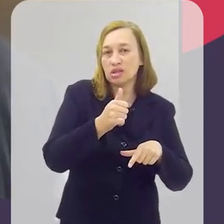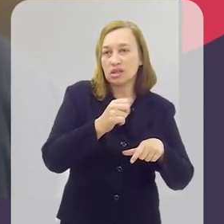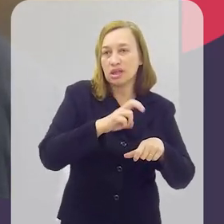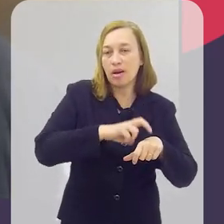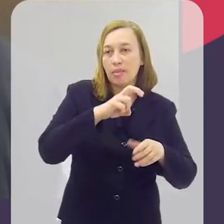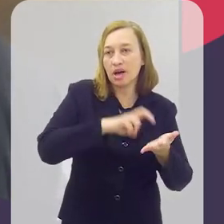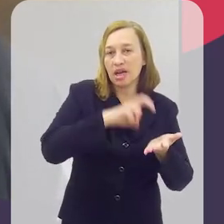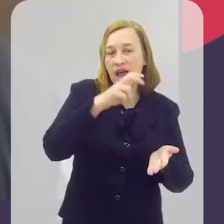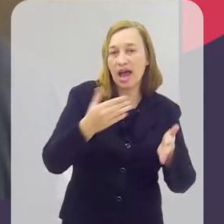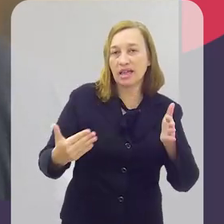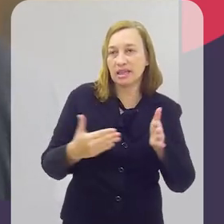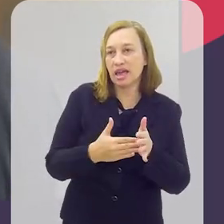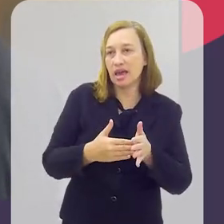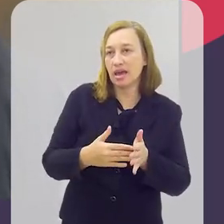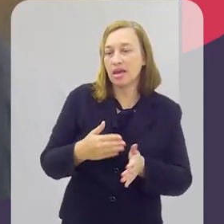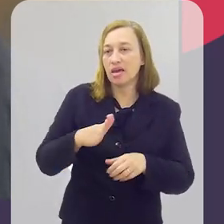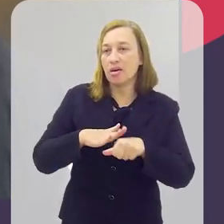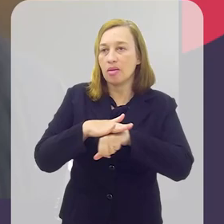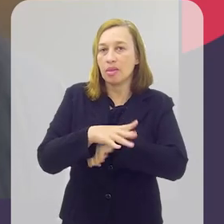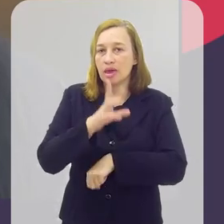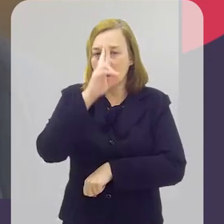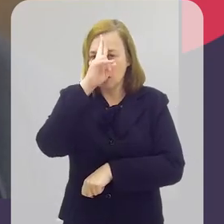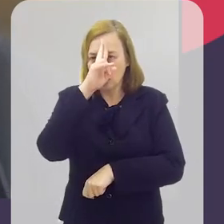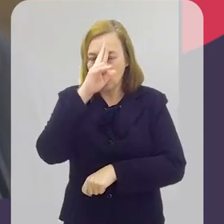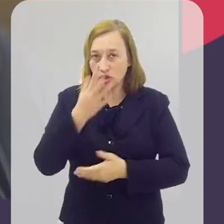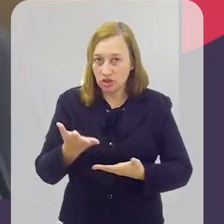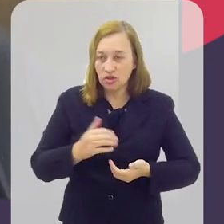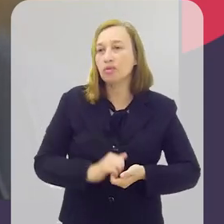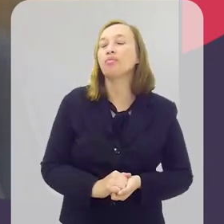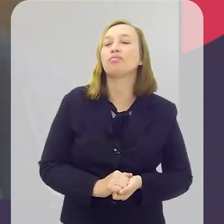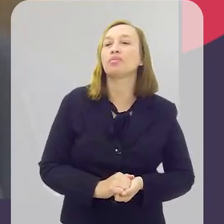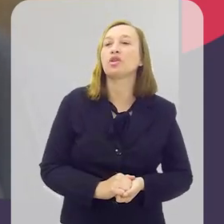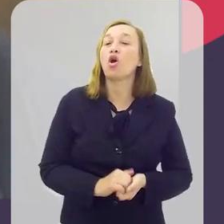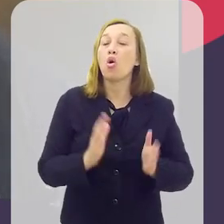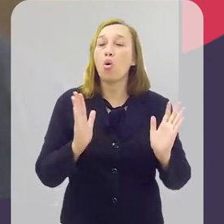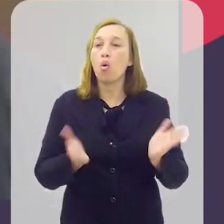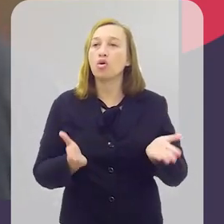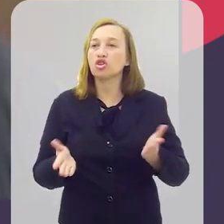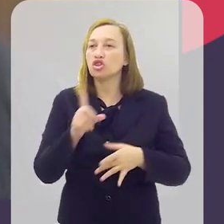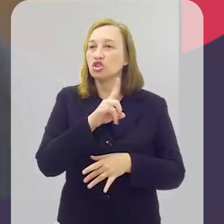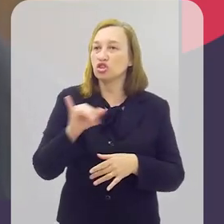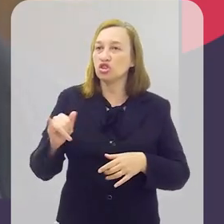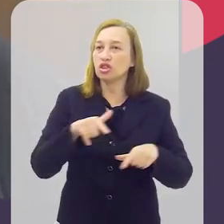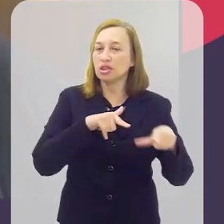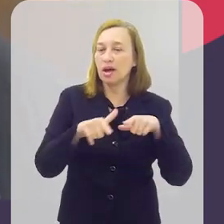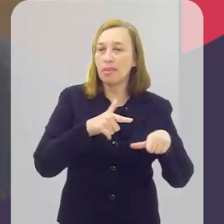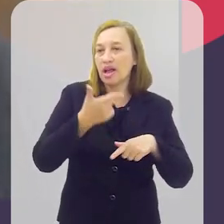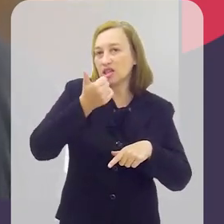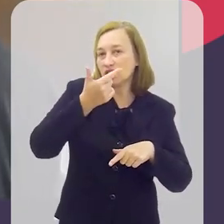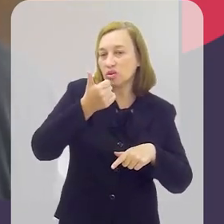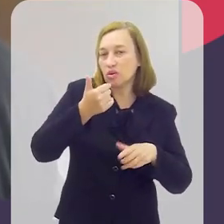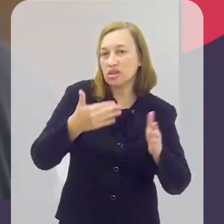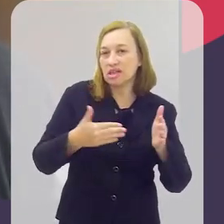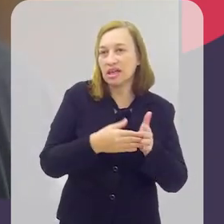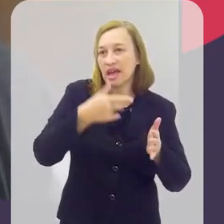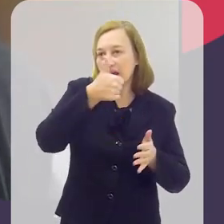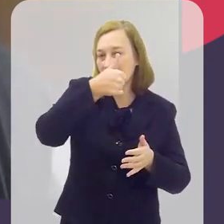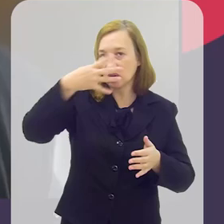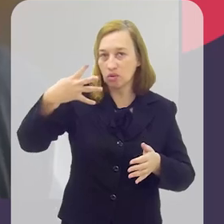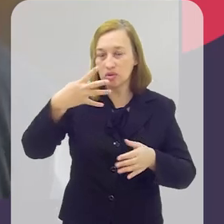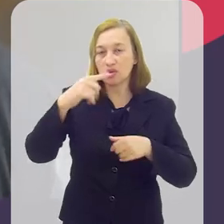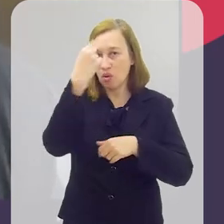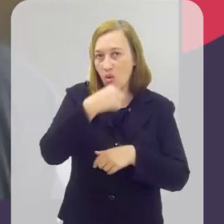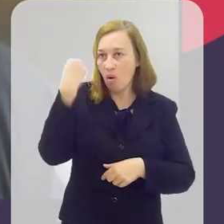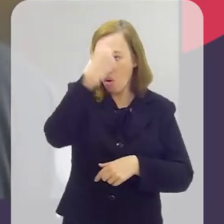de intervalo por dia e uma folga a cada quinzena. Hoje em dia, os empregadores, a maioria trabalham de 12h a 14h. É